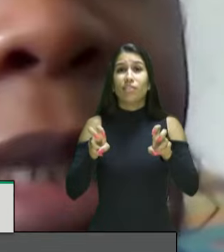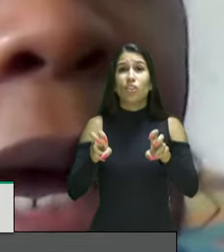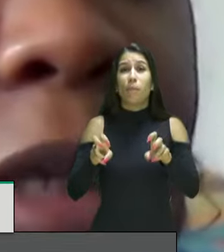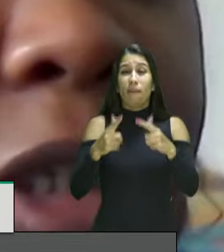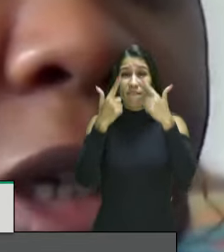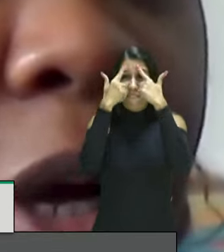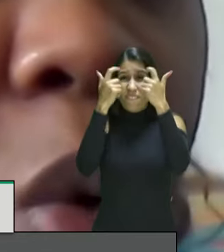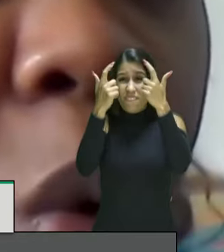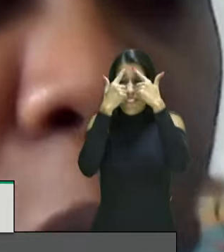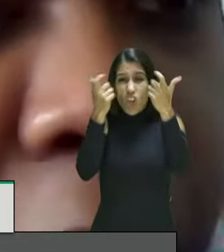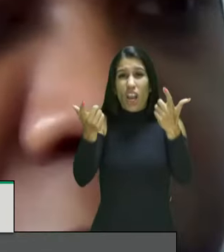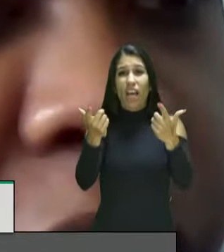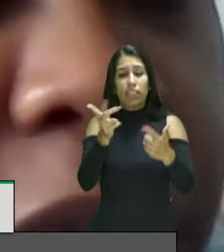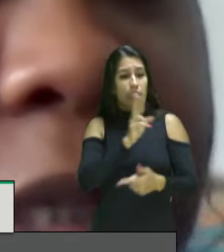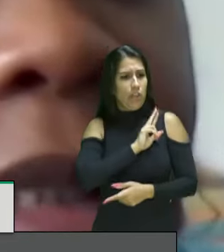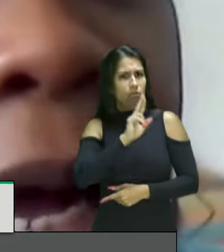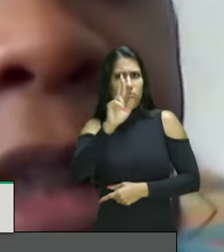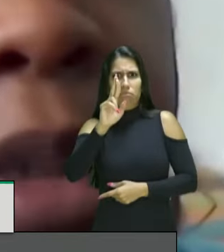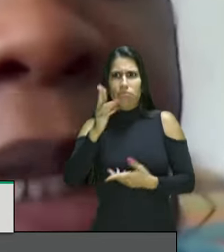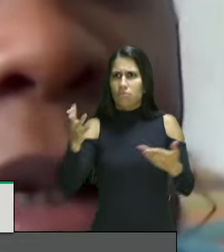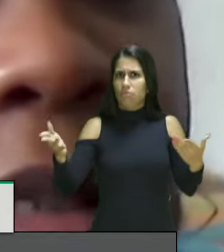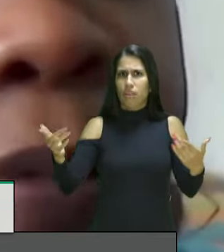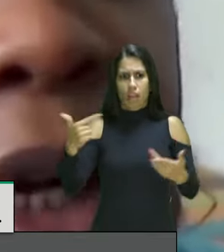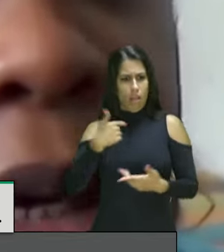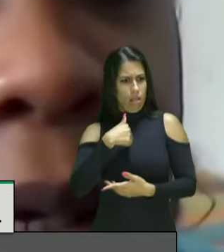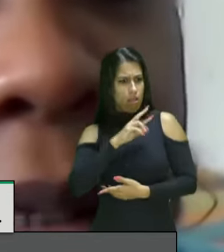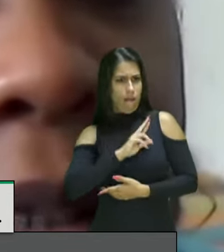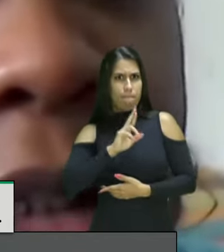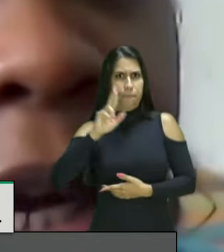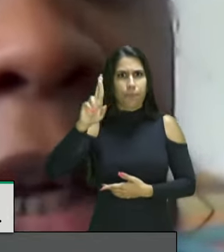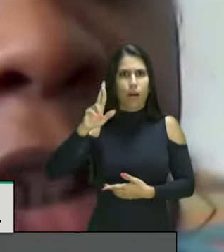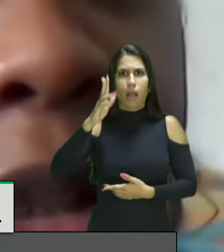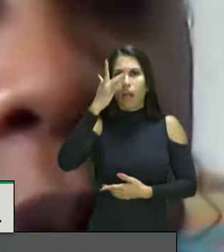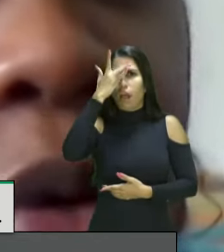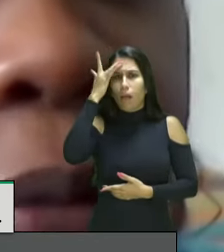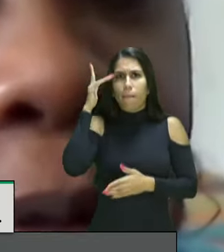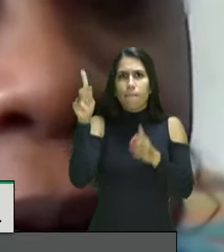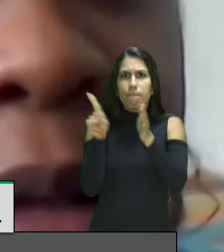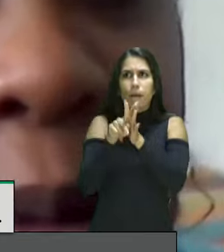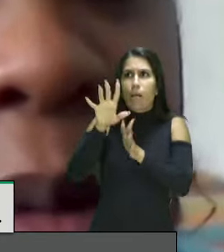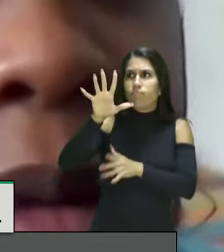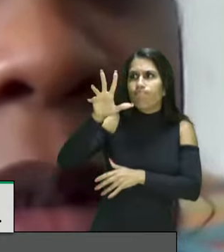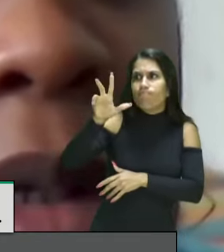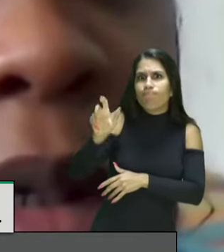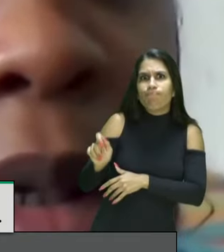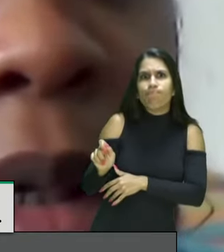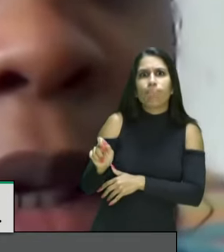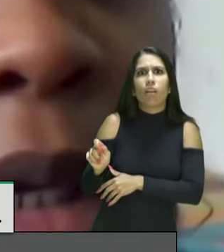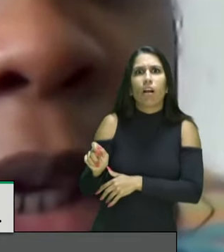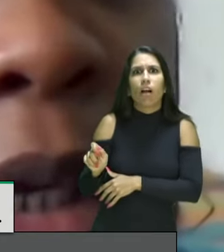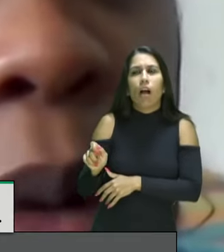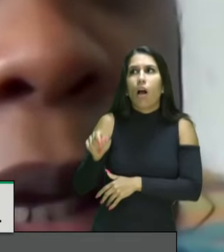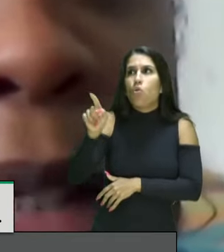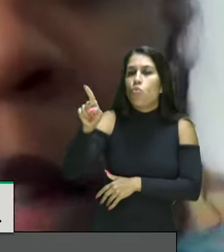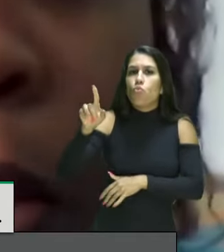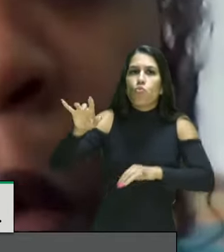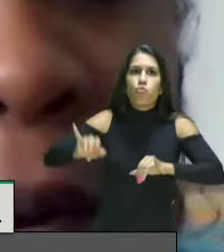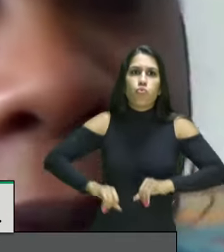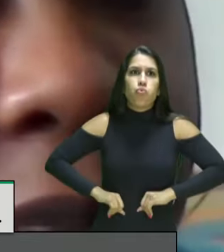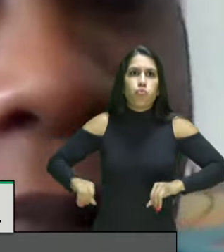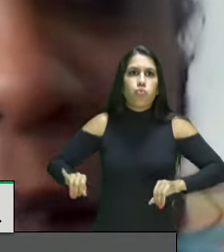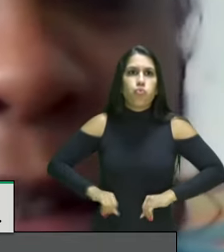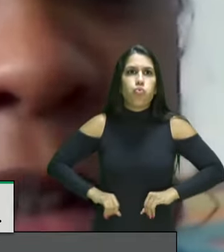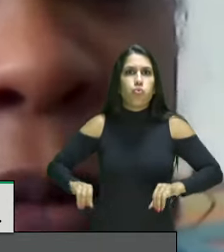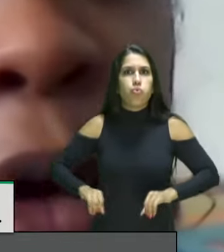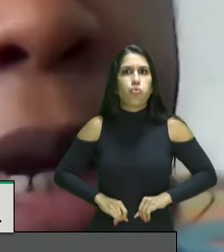religiosidade como a religiosidade em matrizes africanas estão sofrendo e são